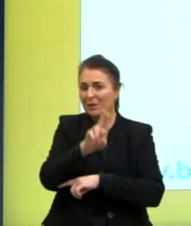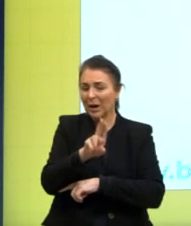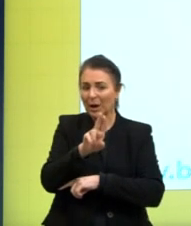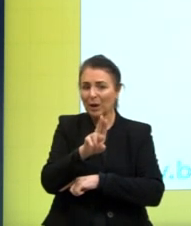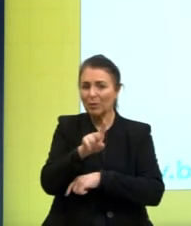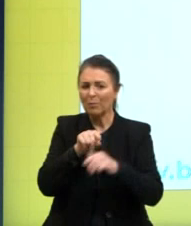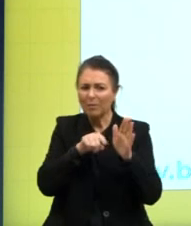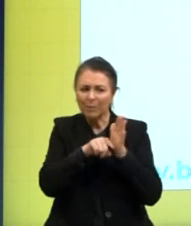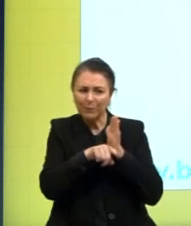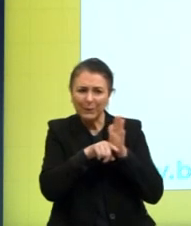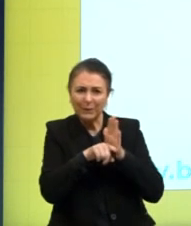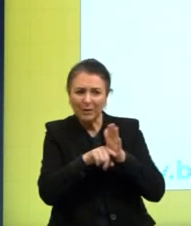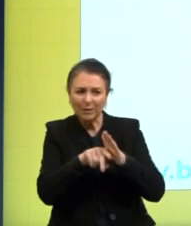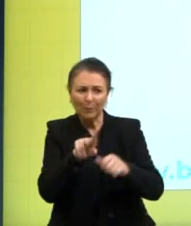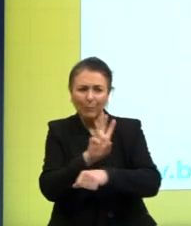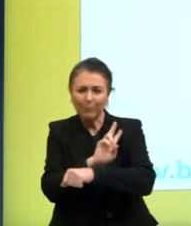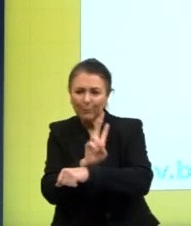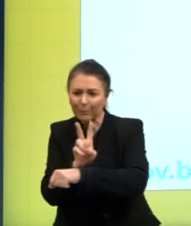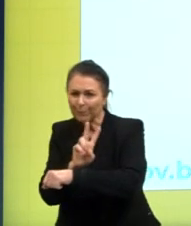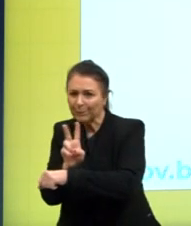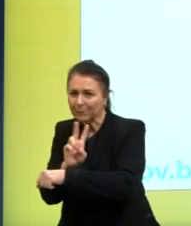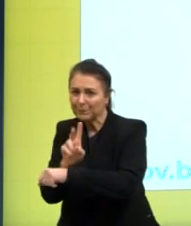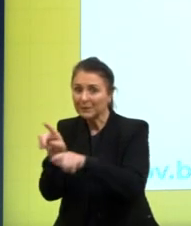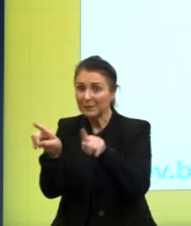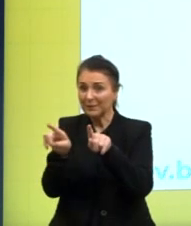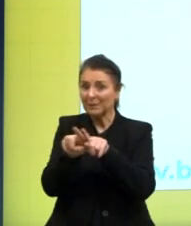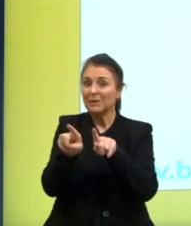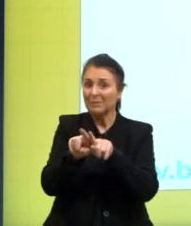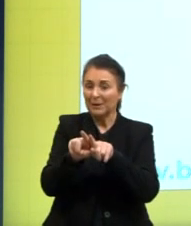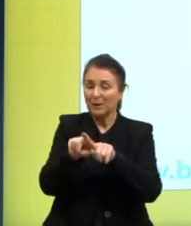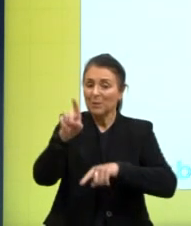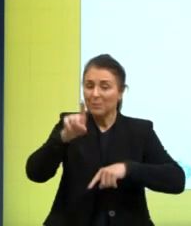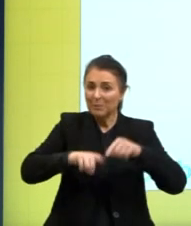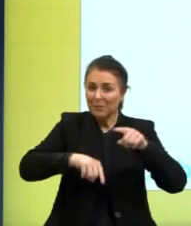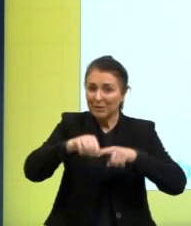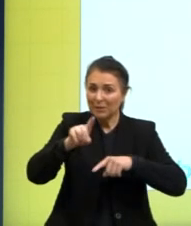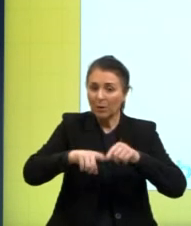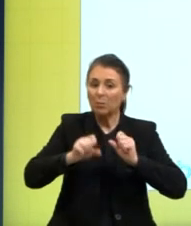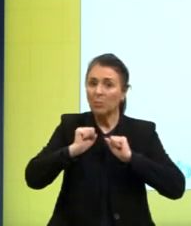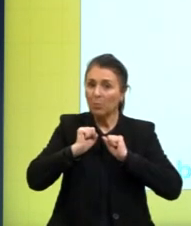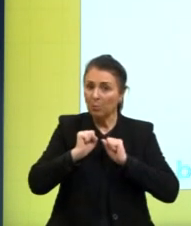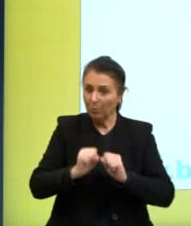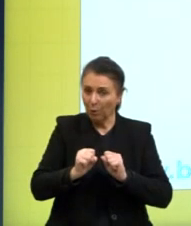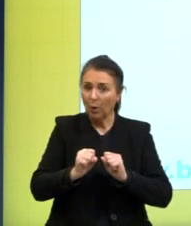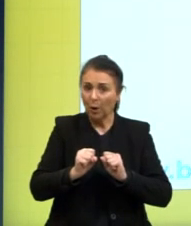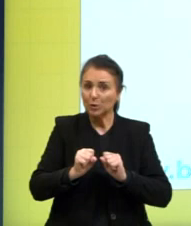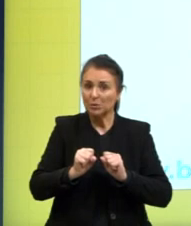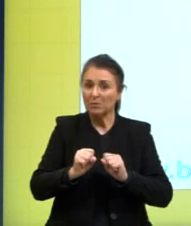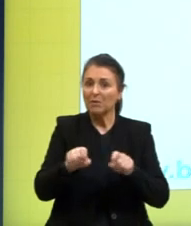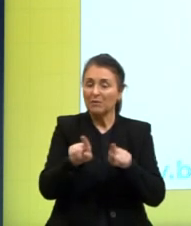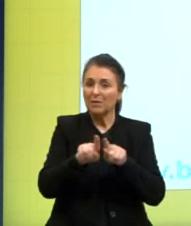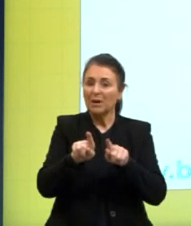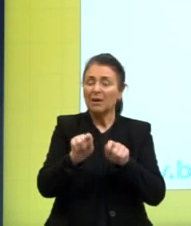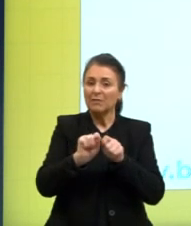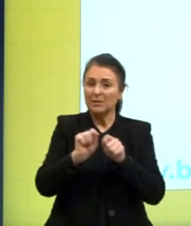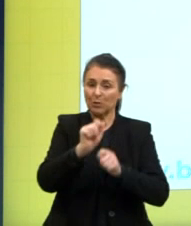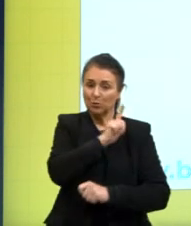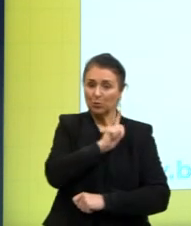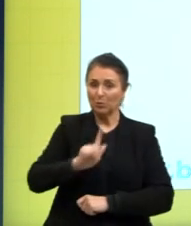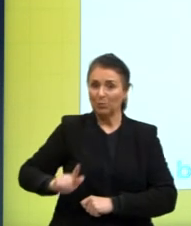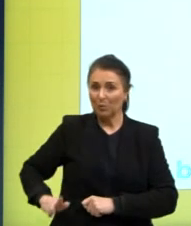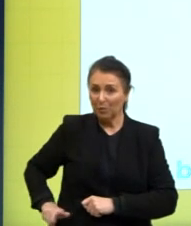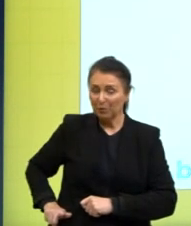investigação tem servido como instrumento que pode derrubar governos empresas